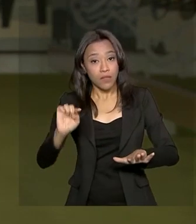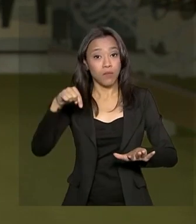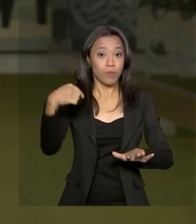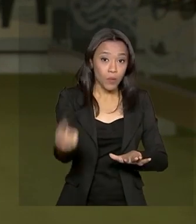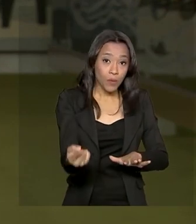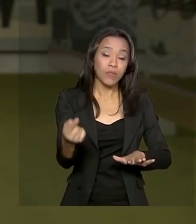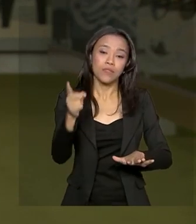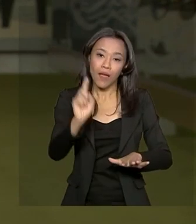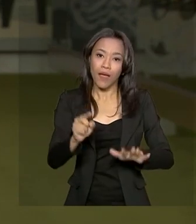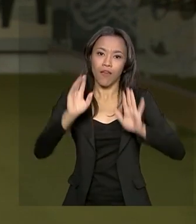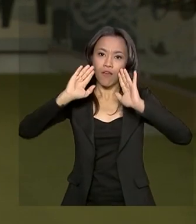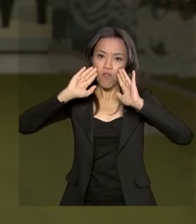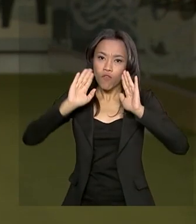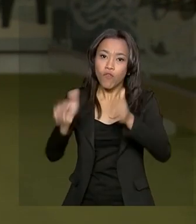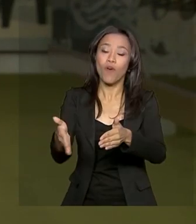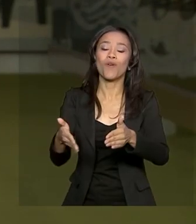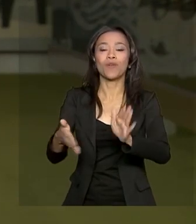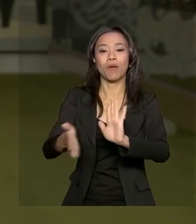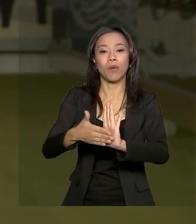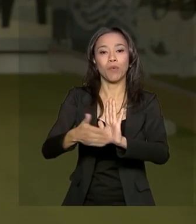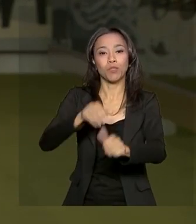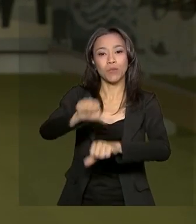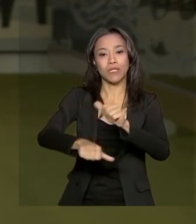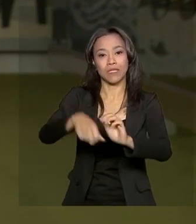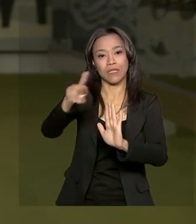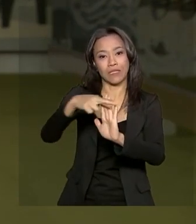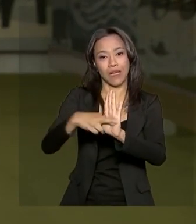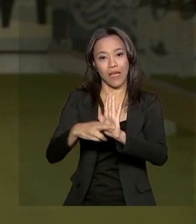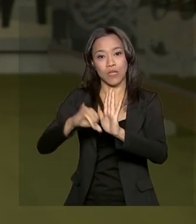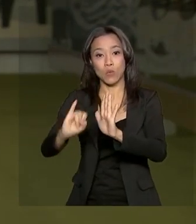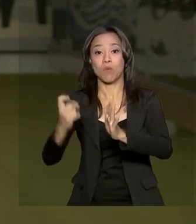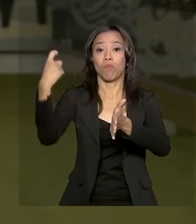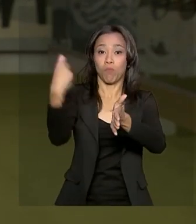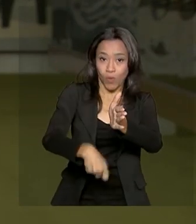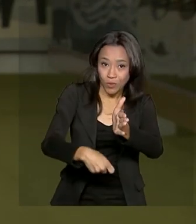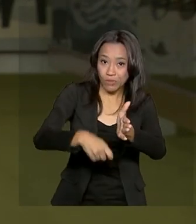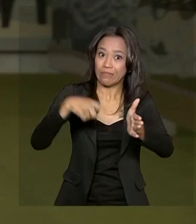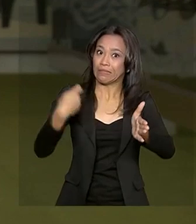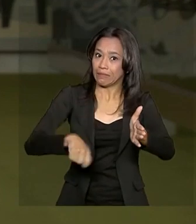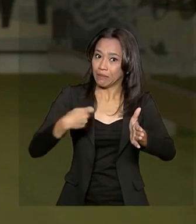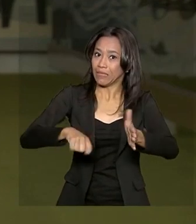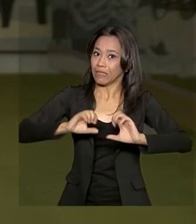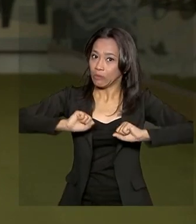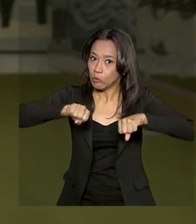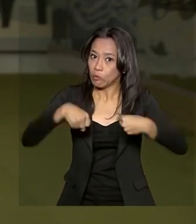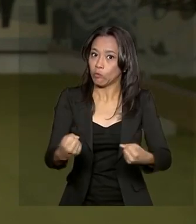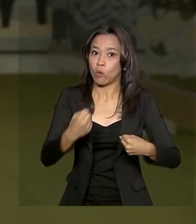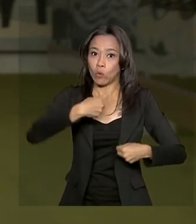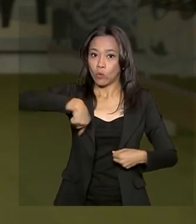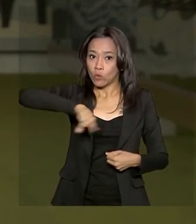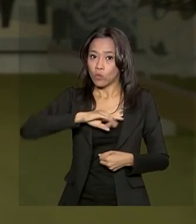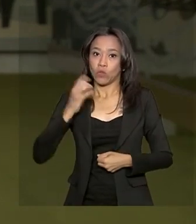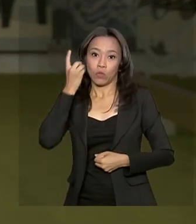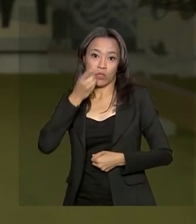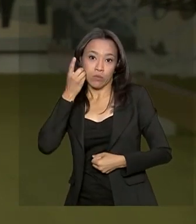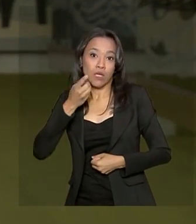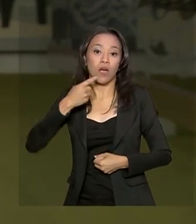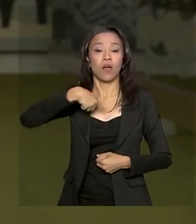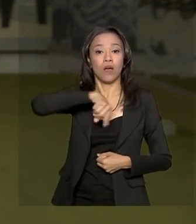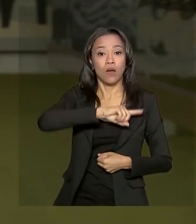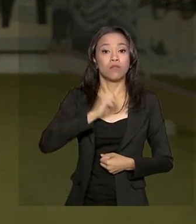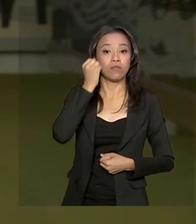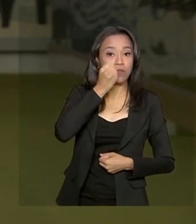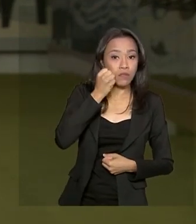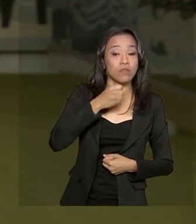vira, então, para a reforma tributária, que é um tema muito importante e vai exigir um esforço político muito grande, tanto aqui do Congresso quanto do